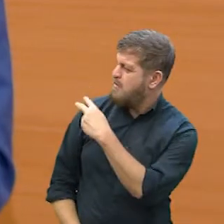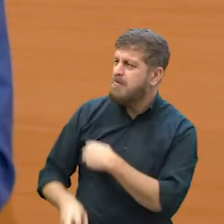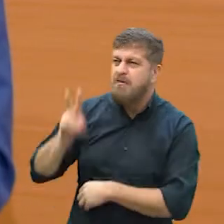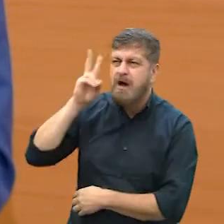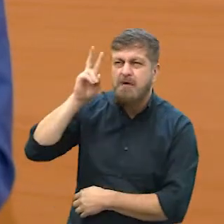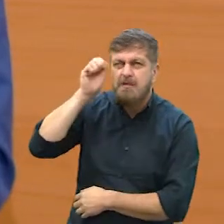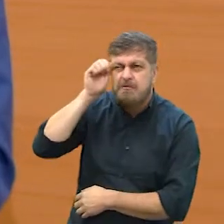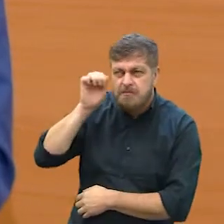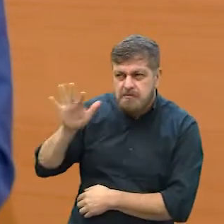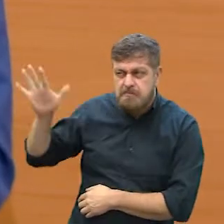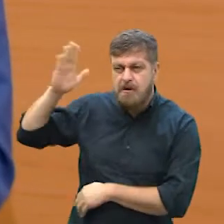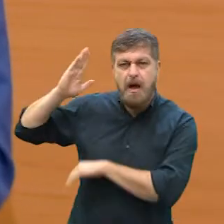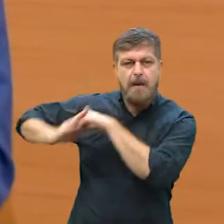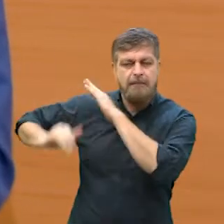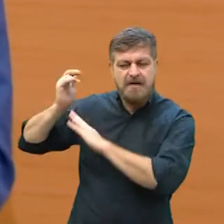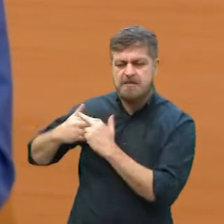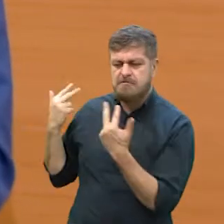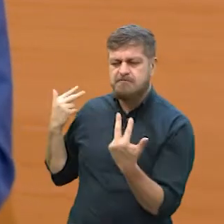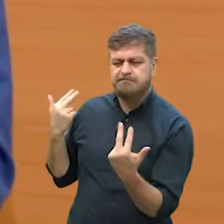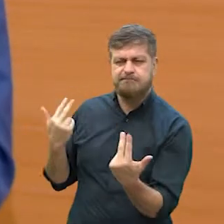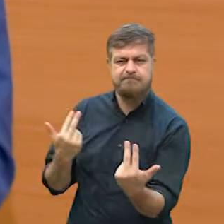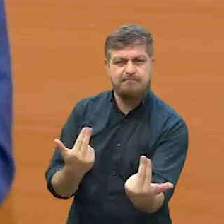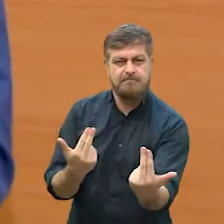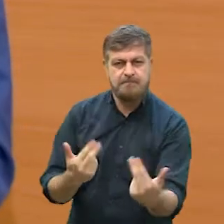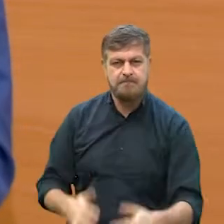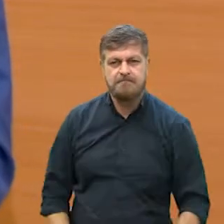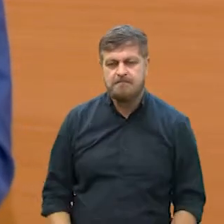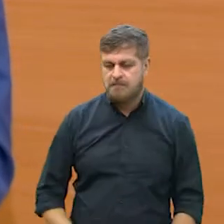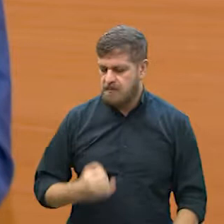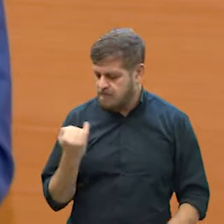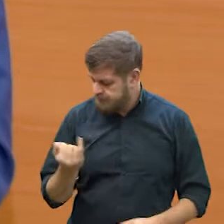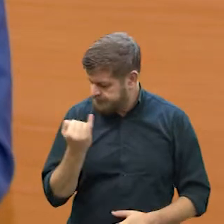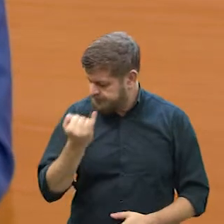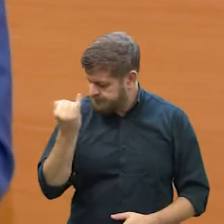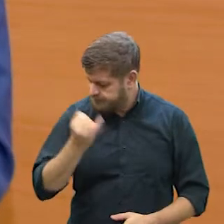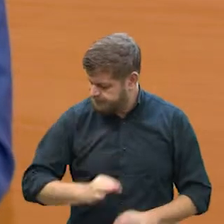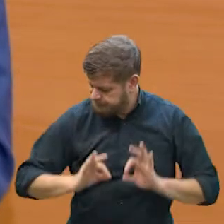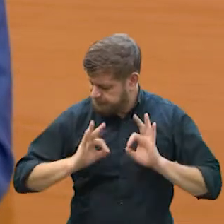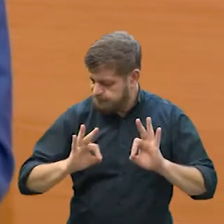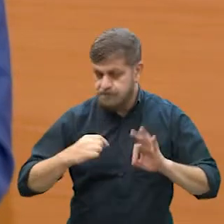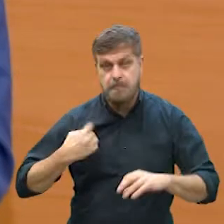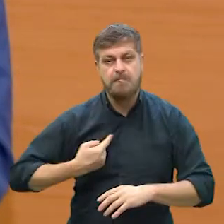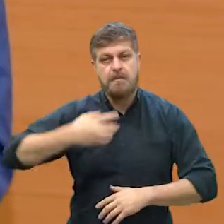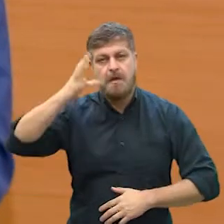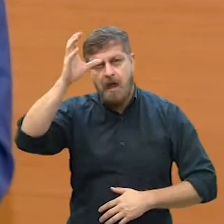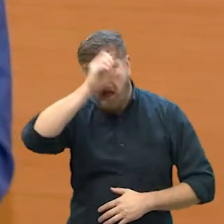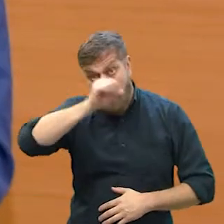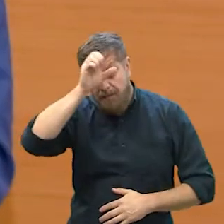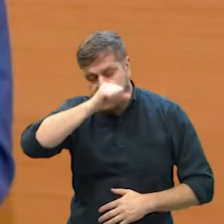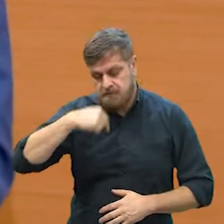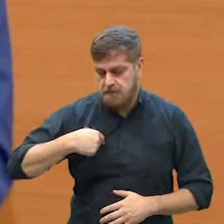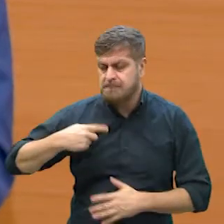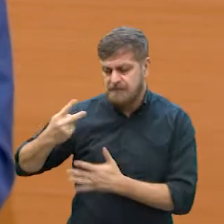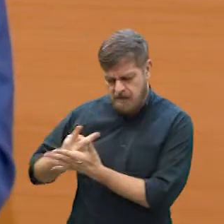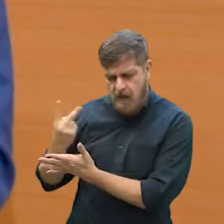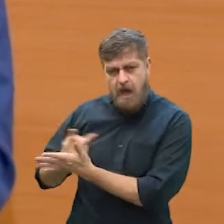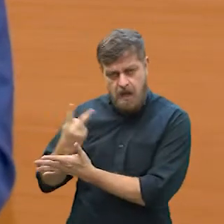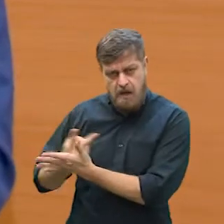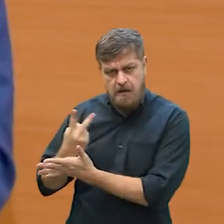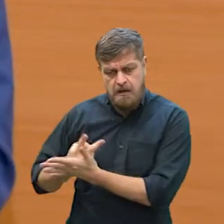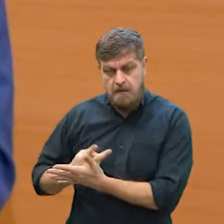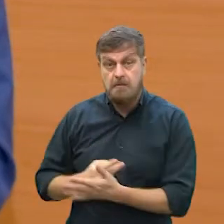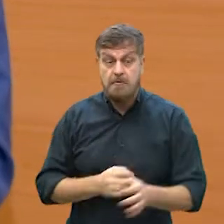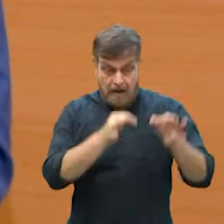trás, vê que eu faria tudo de novo, valeu a pena e a gente aprende, né? A gente aprende, a gente erra